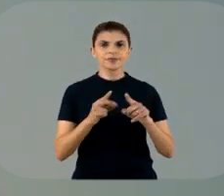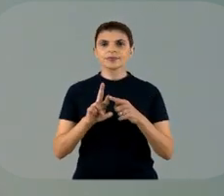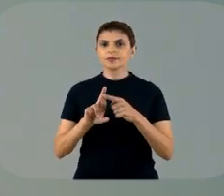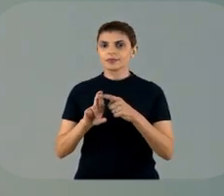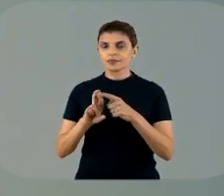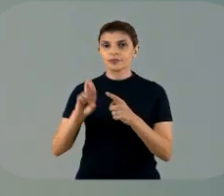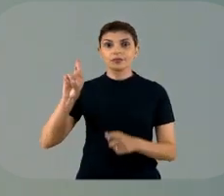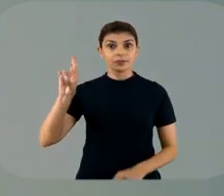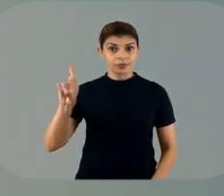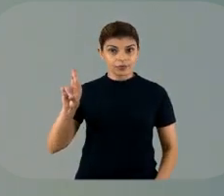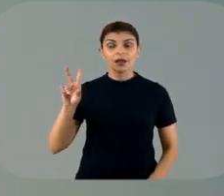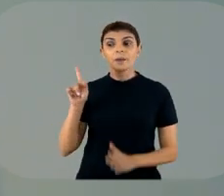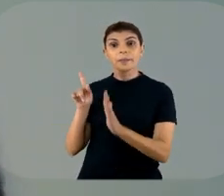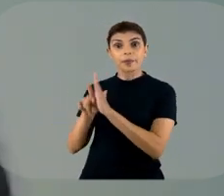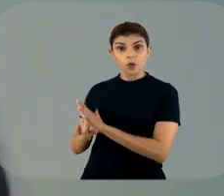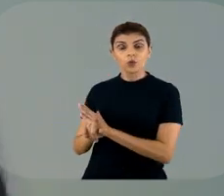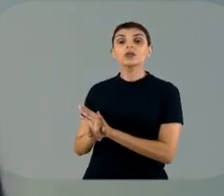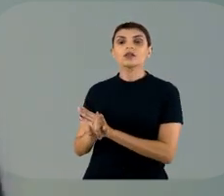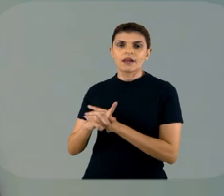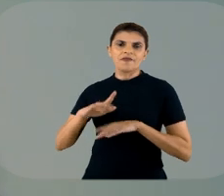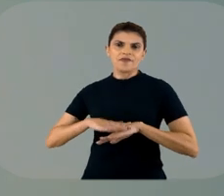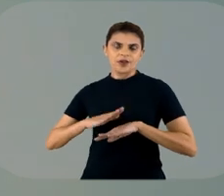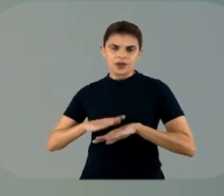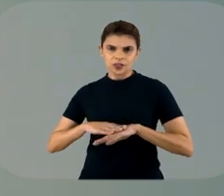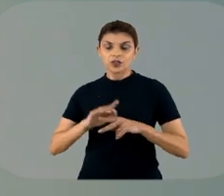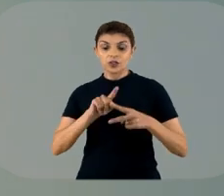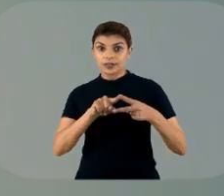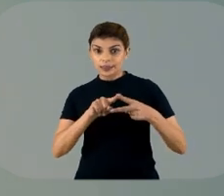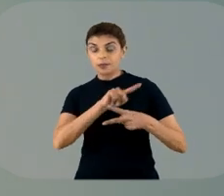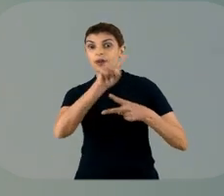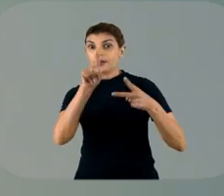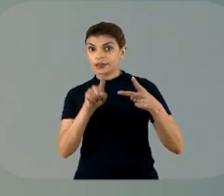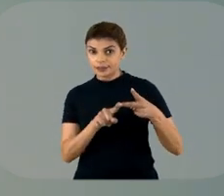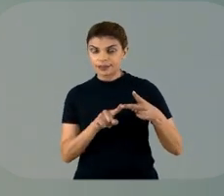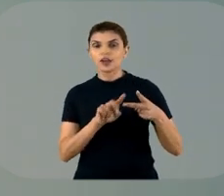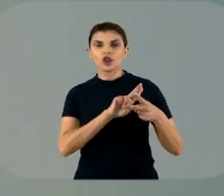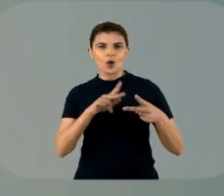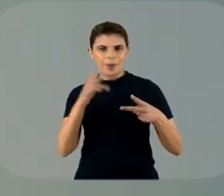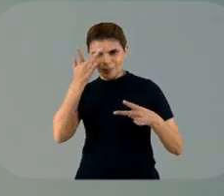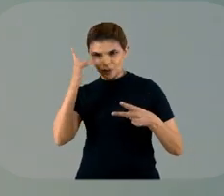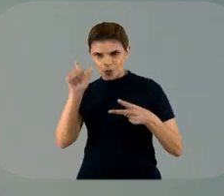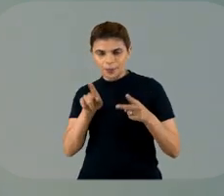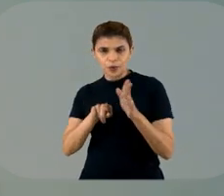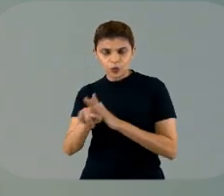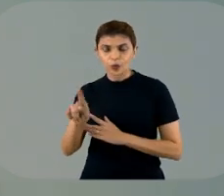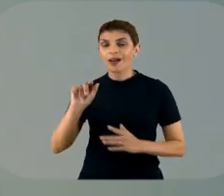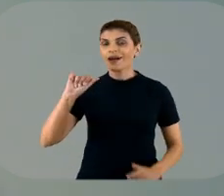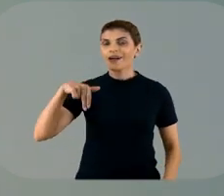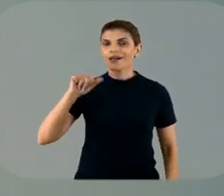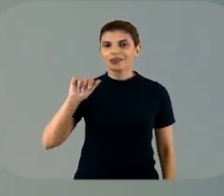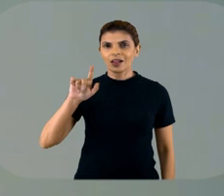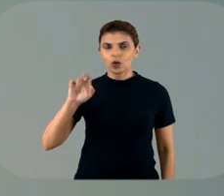pergunta da Ana Lu, e ela faz duas outras. Ela pergunta em relação a se há transmissão vertical